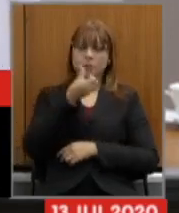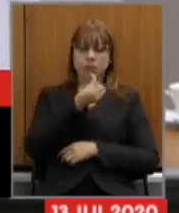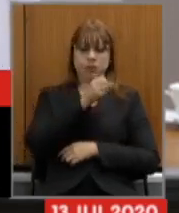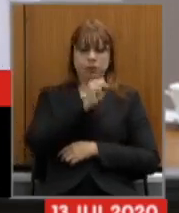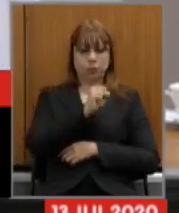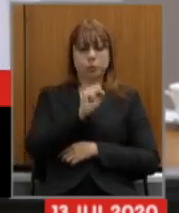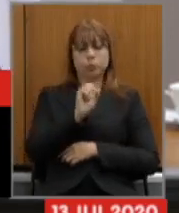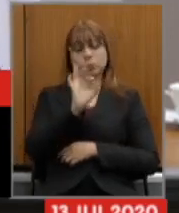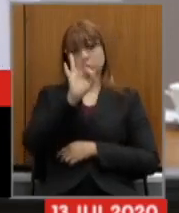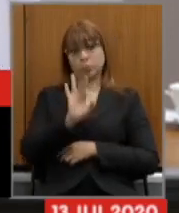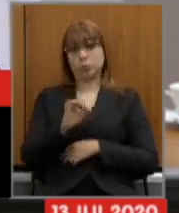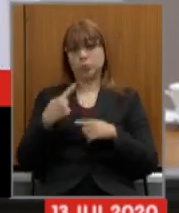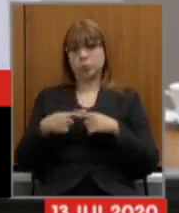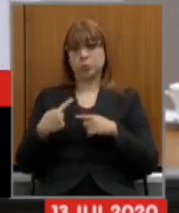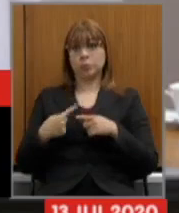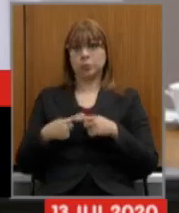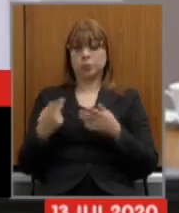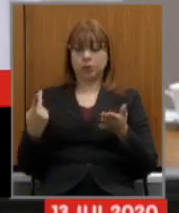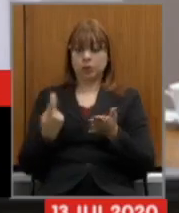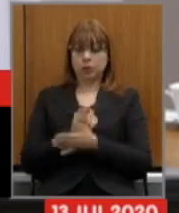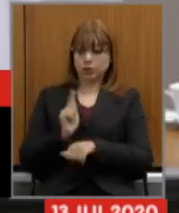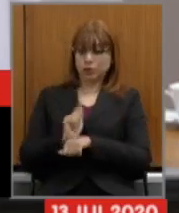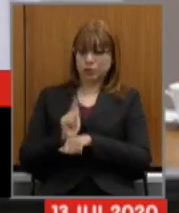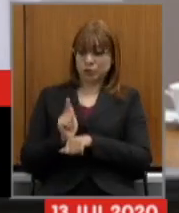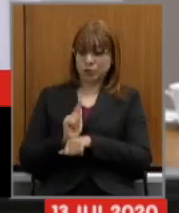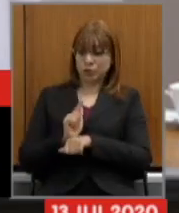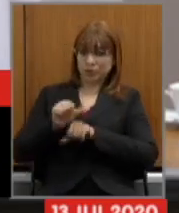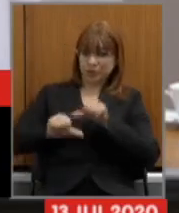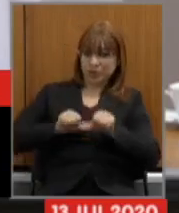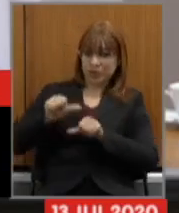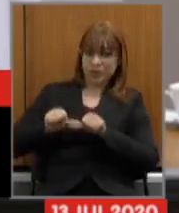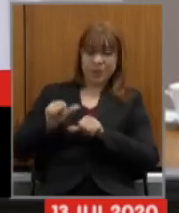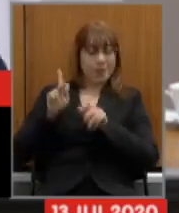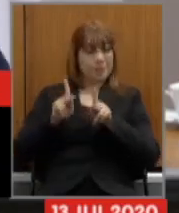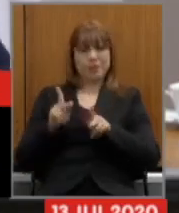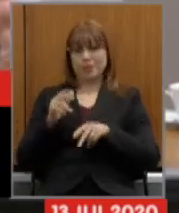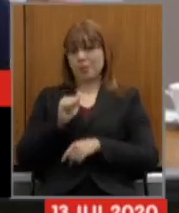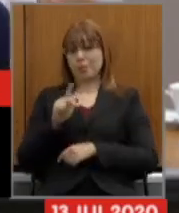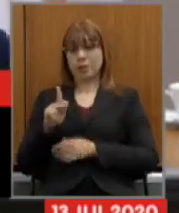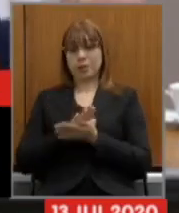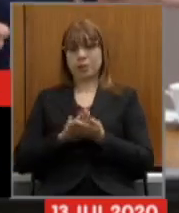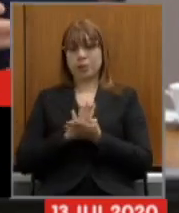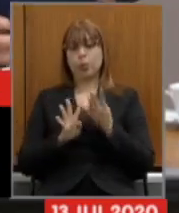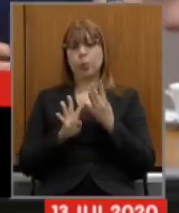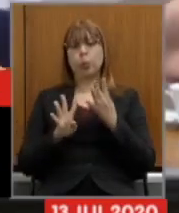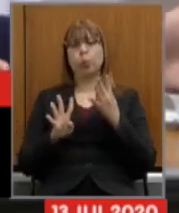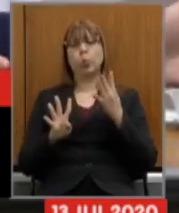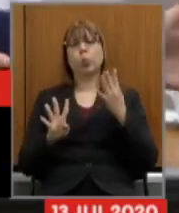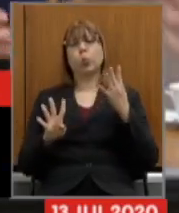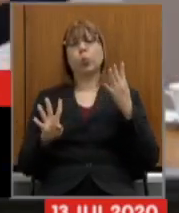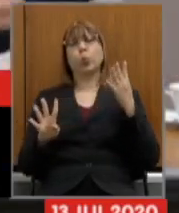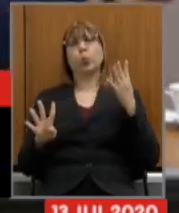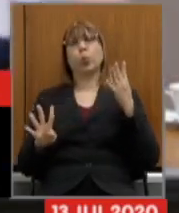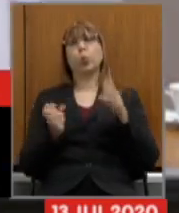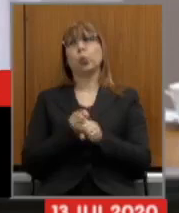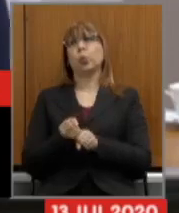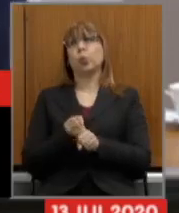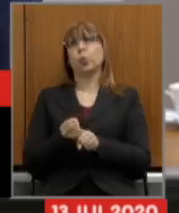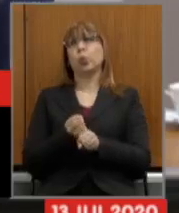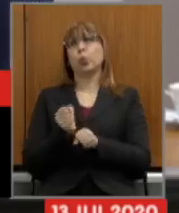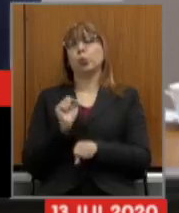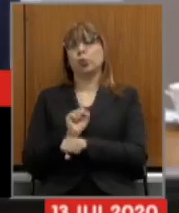% porque durante o choque de gestão as pessoas não se aposentavam ficavam anos numa fila interminável de